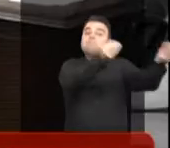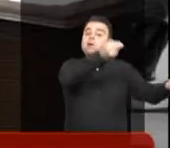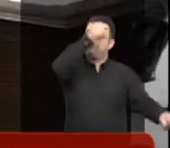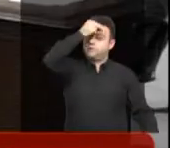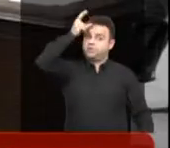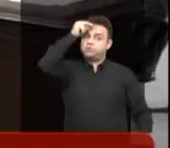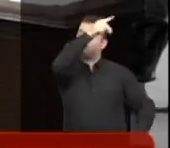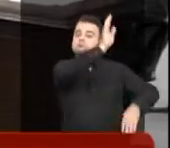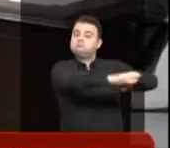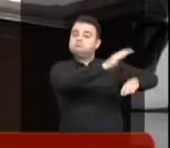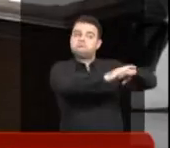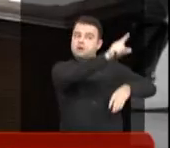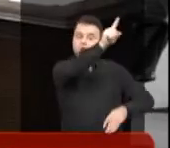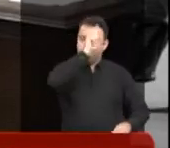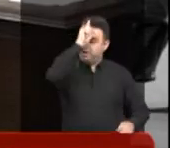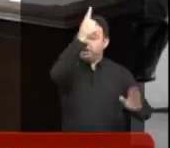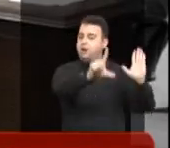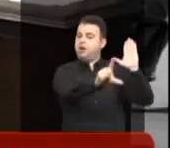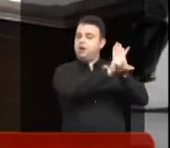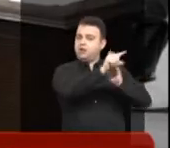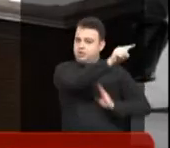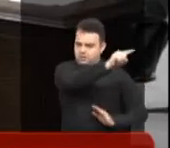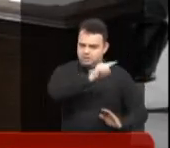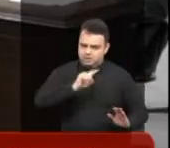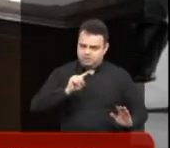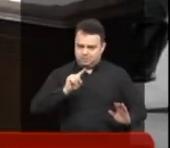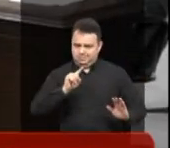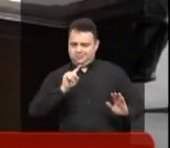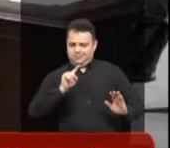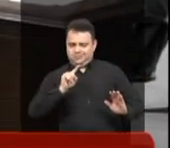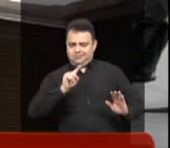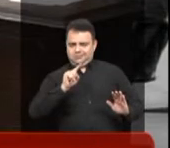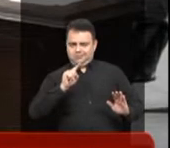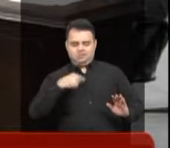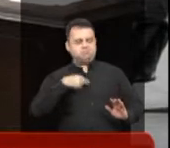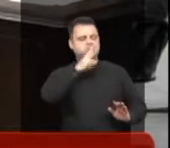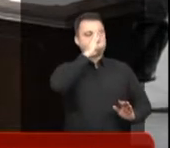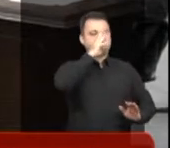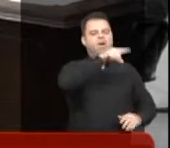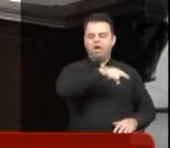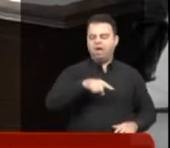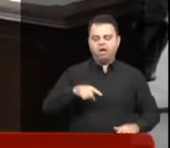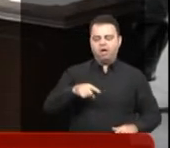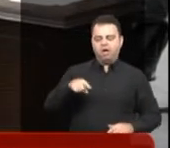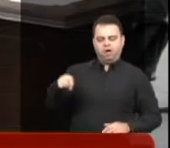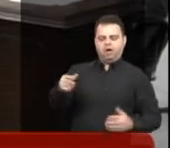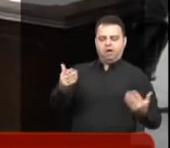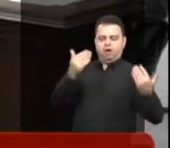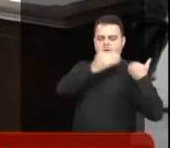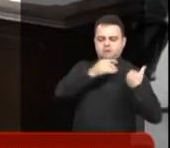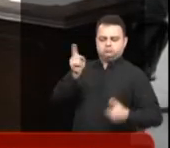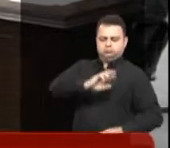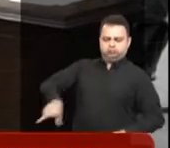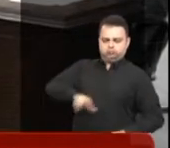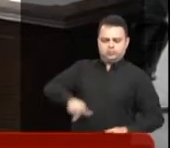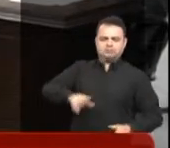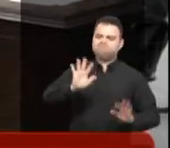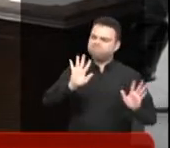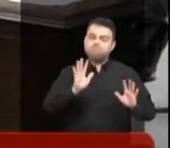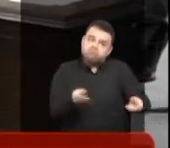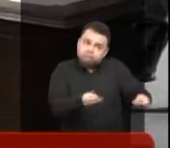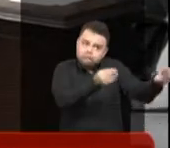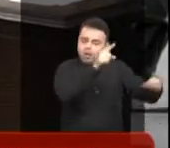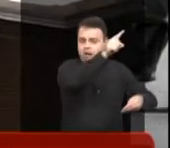próprio executivo, para evitar que viesse a ser alegado vício de iniciativa. Não partiu, nós tivemos recentemente a